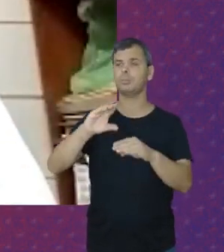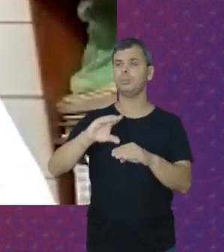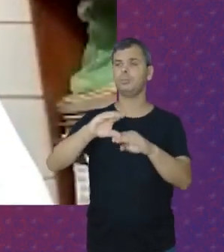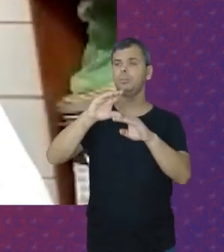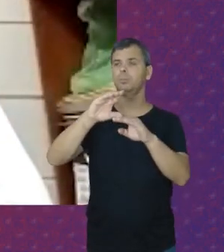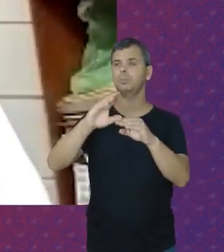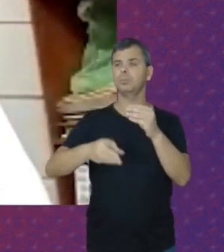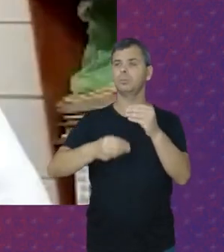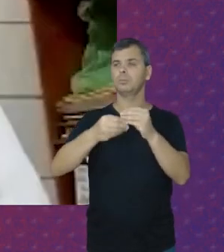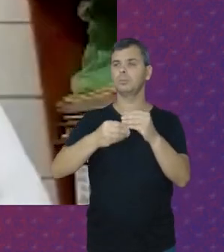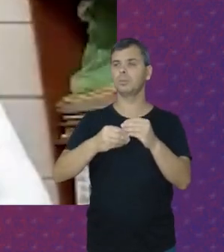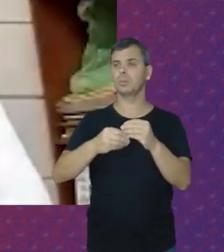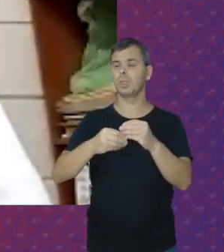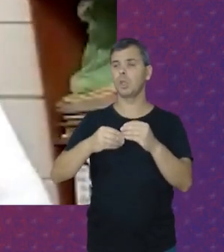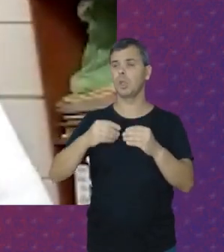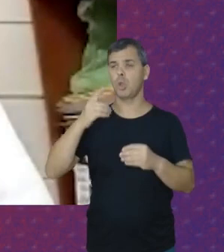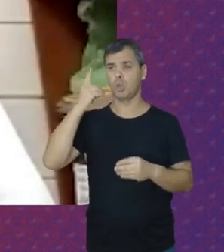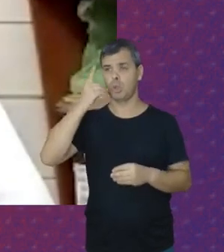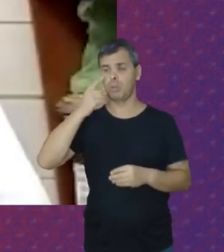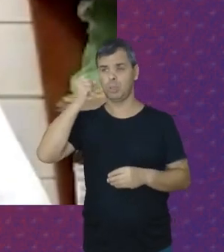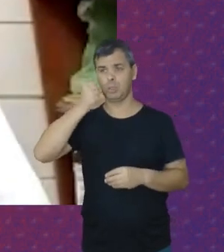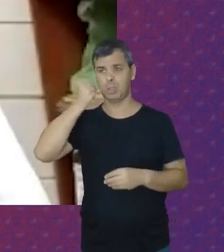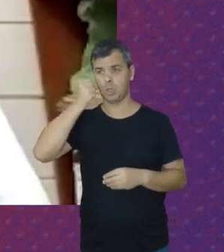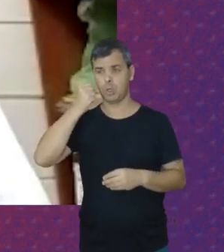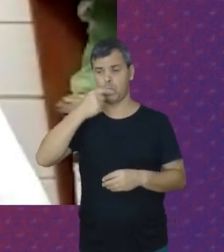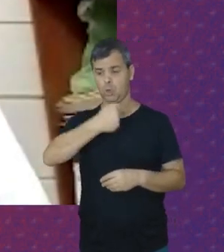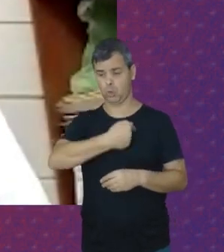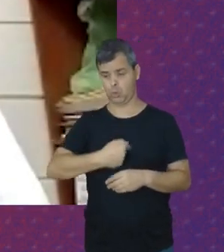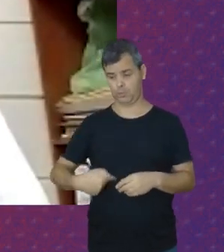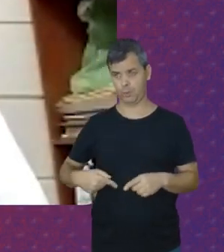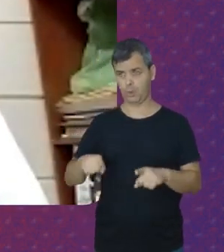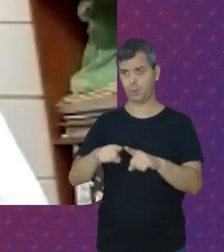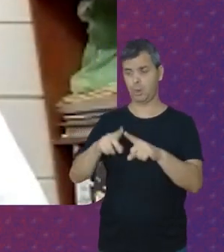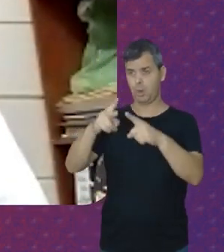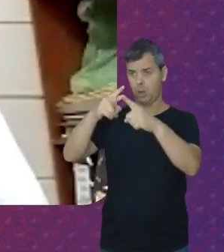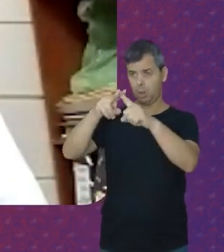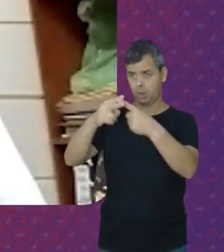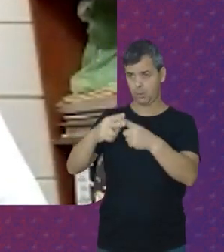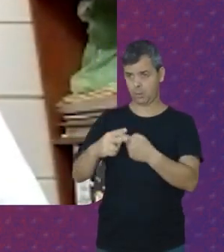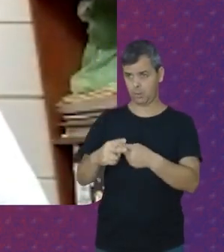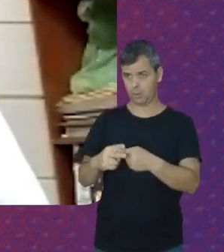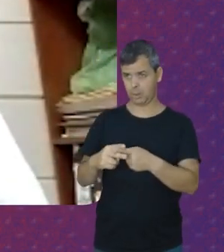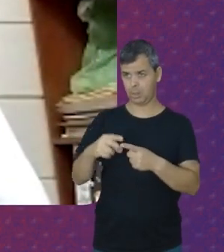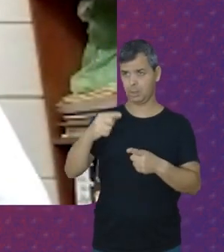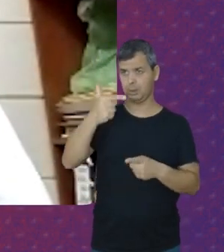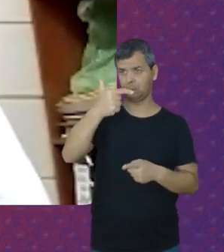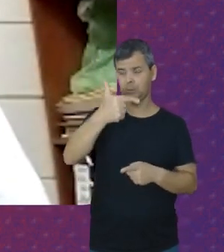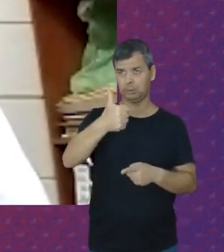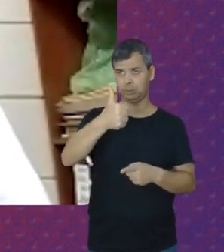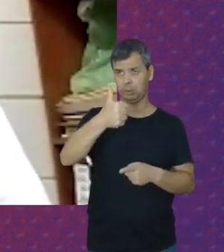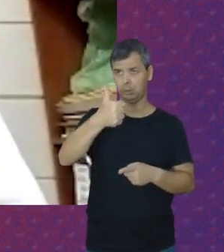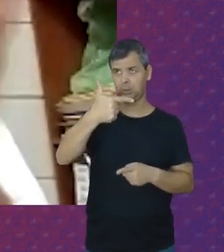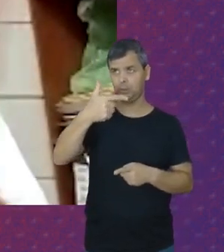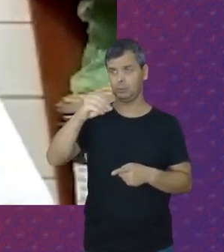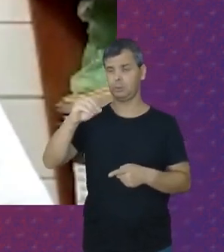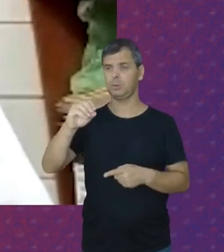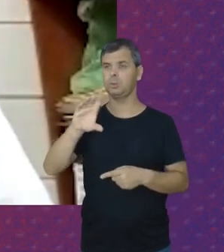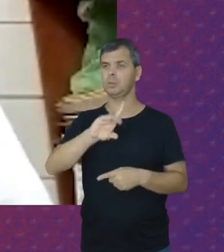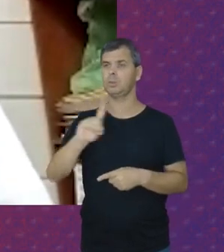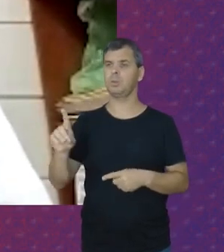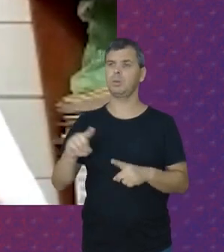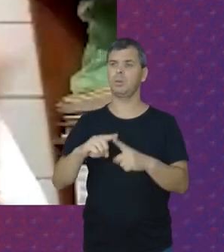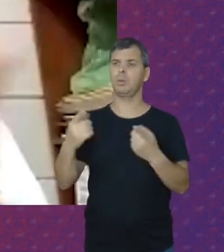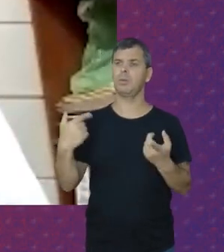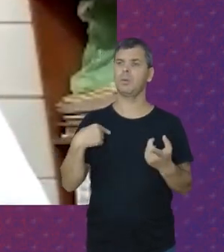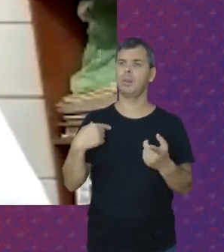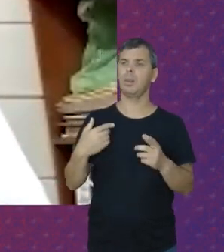Os parlamentares E o governo Se comprometeu Que Regulamentaria Em 120 dias E aí Foram Dois anos E três